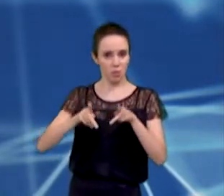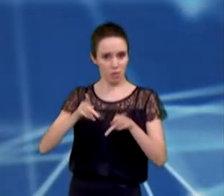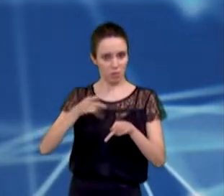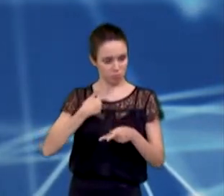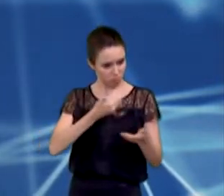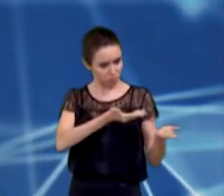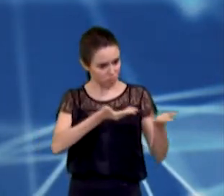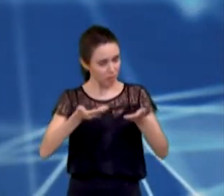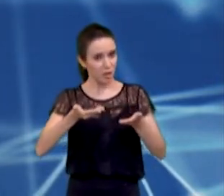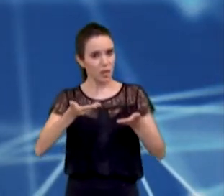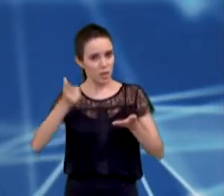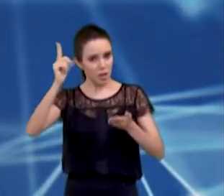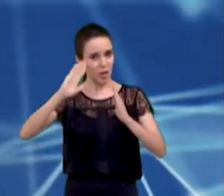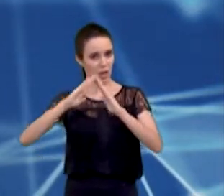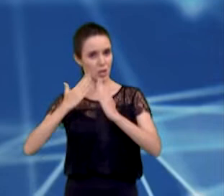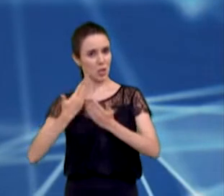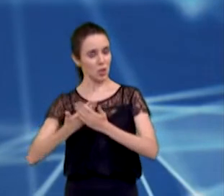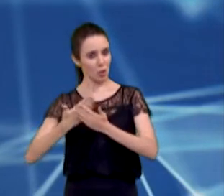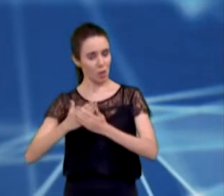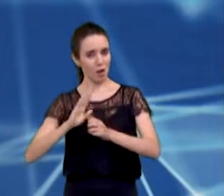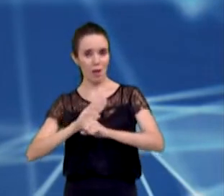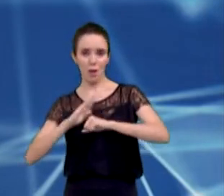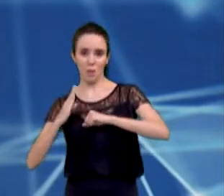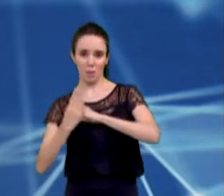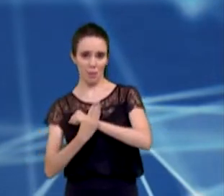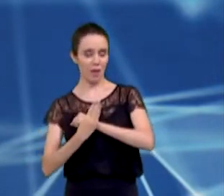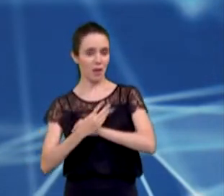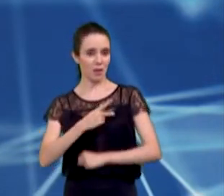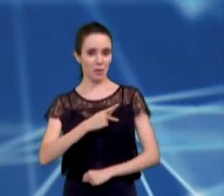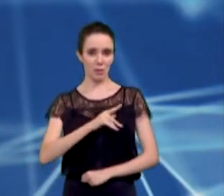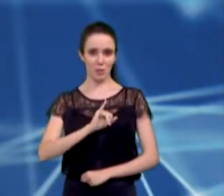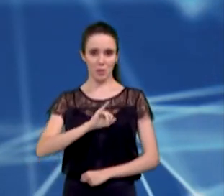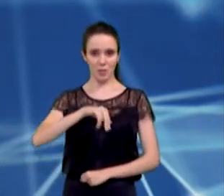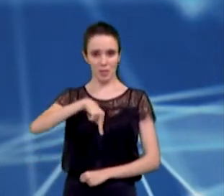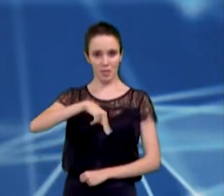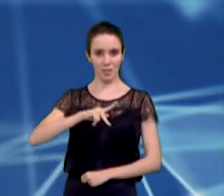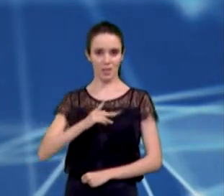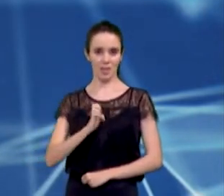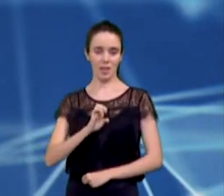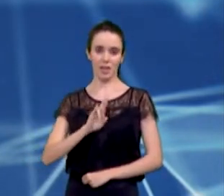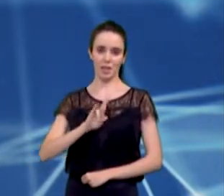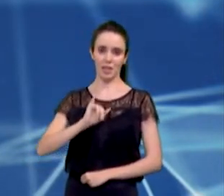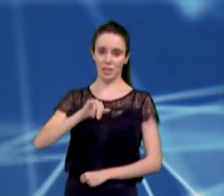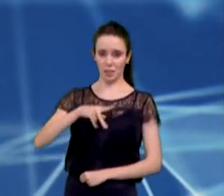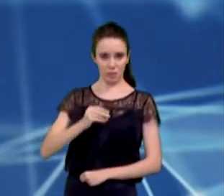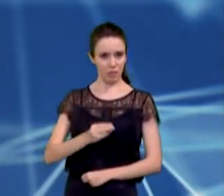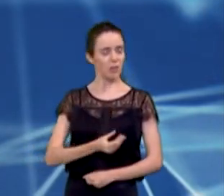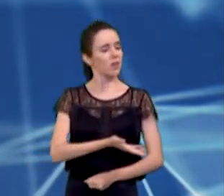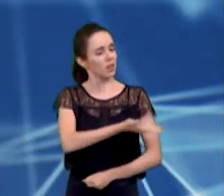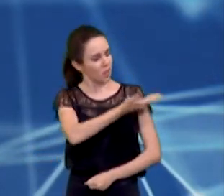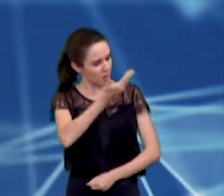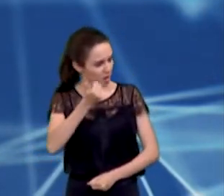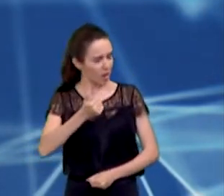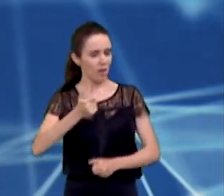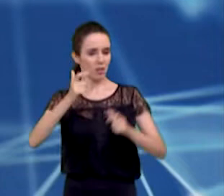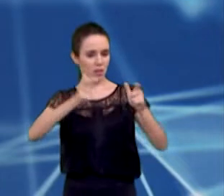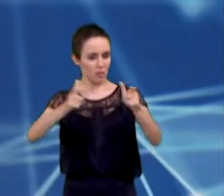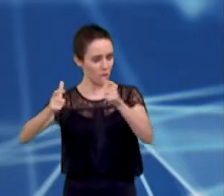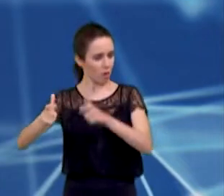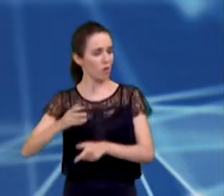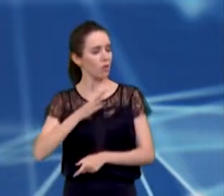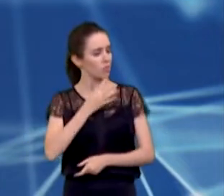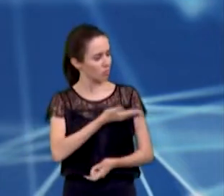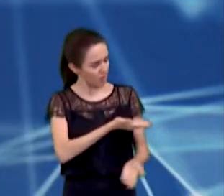as duas escolas do Pinheirinho dos Palmares, que nós construímos para atender aquela população, para conhecer a obra da Evangelicos com a Salinas,